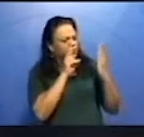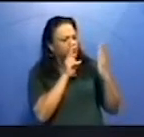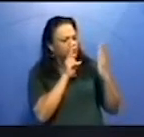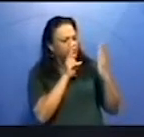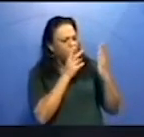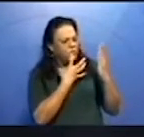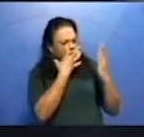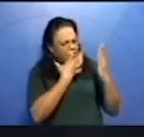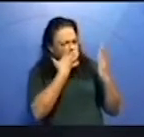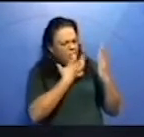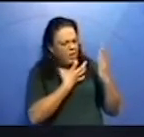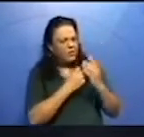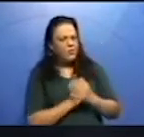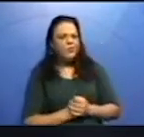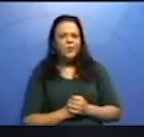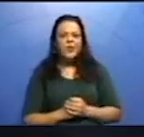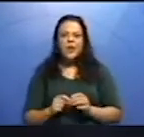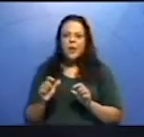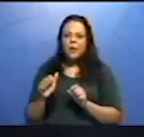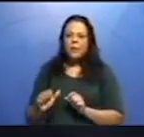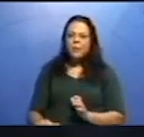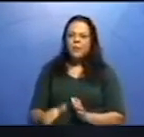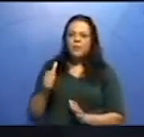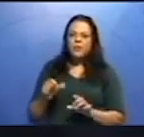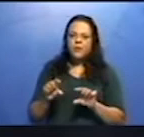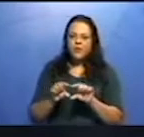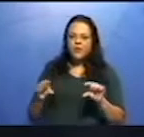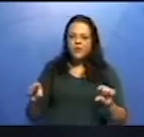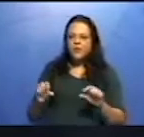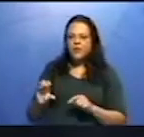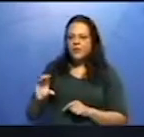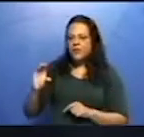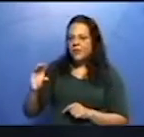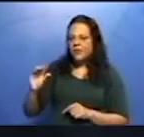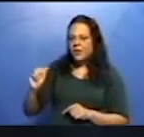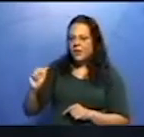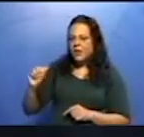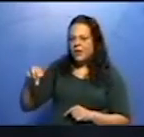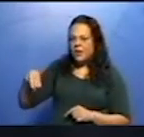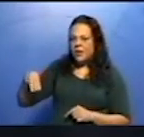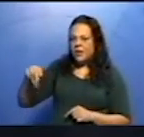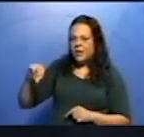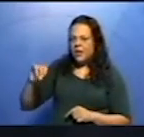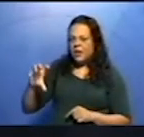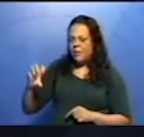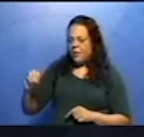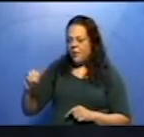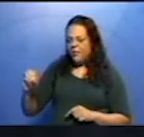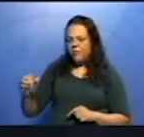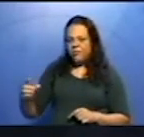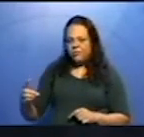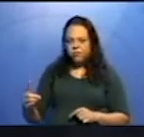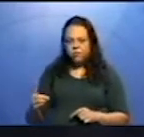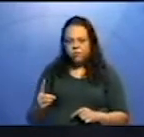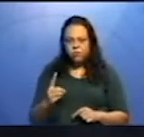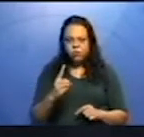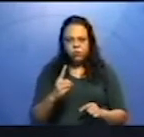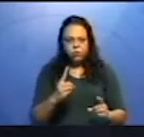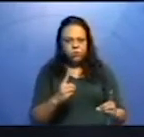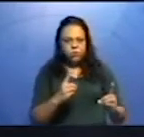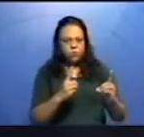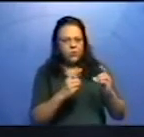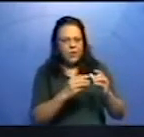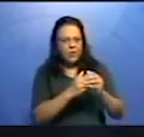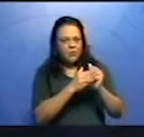Eu tenho a primeira oração aqui, Camilo pegou-lhe nas mãos, é a minha primeira oração. Eu tenho um sujeito, eu tenho